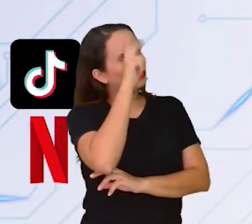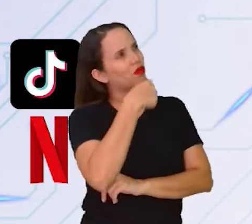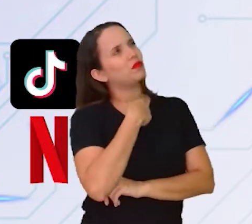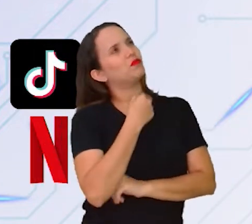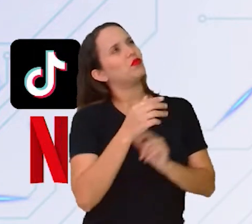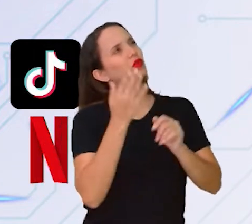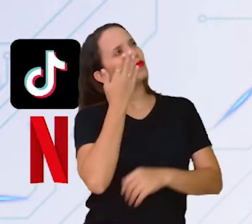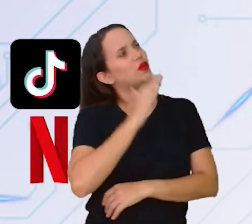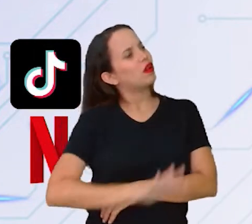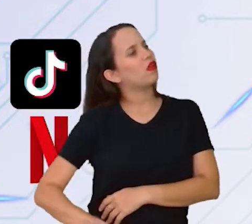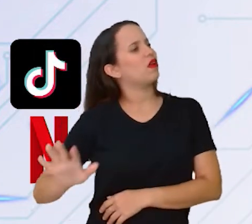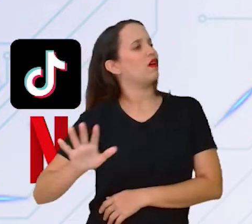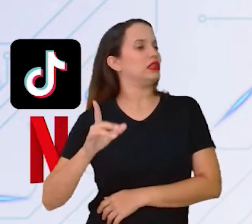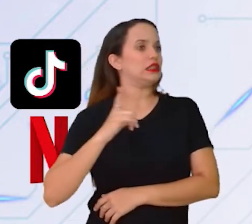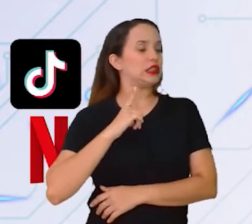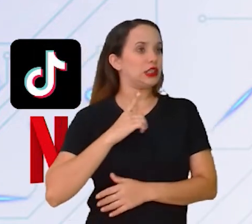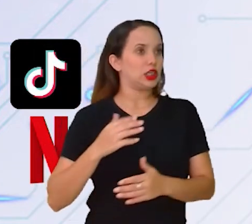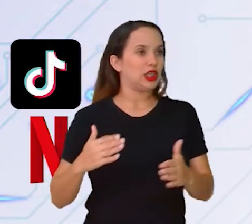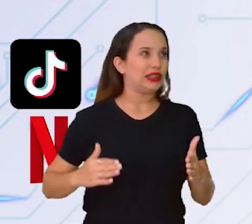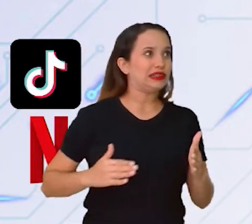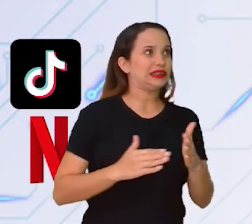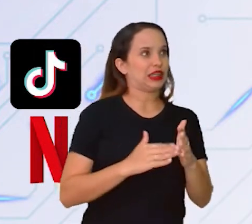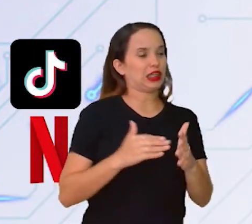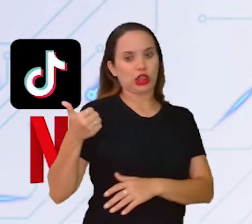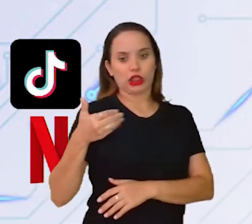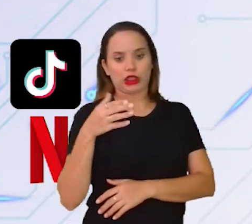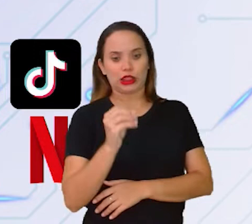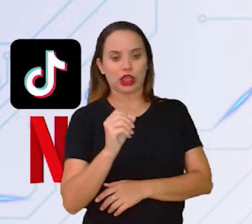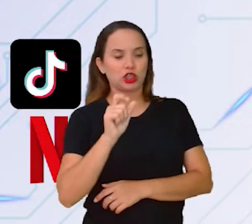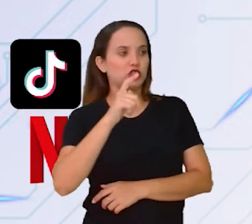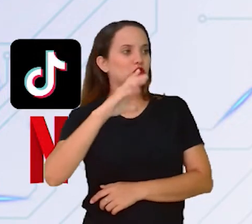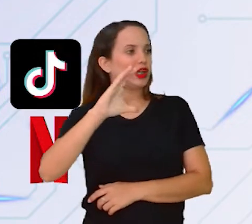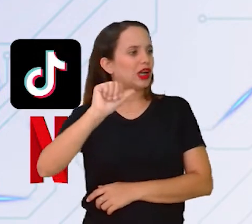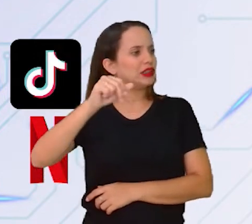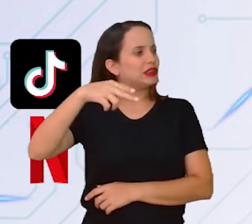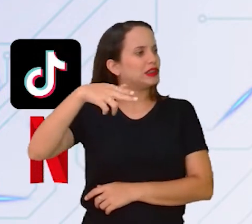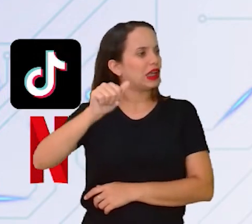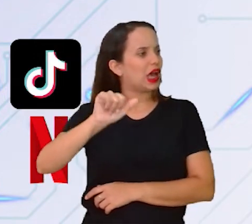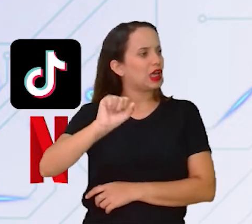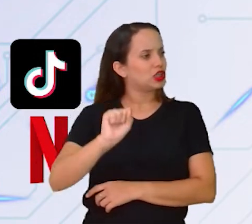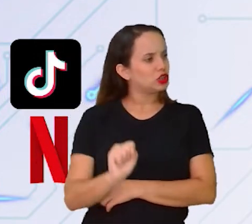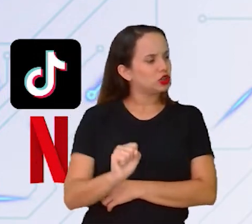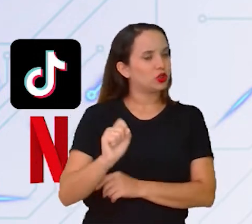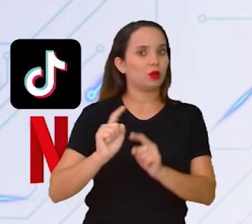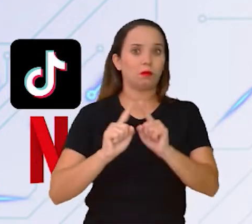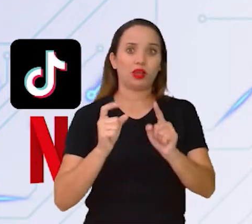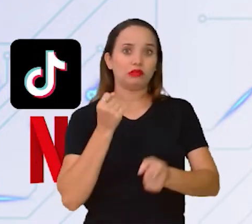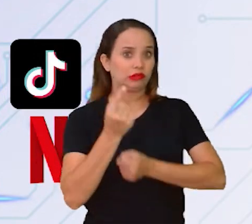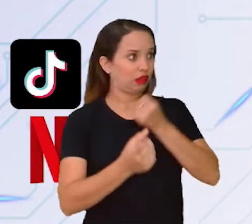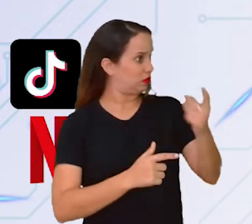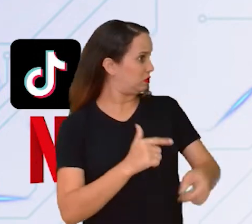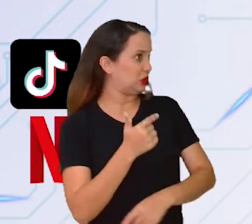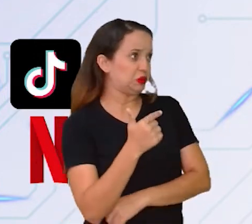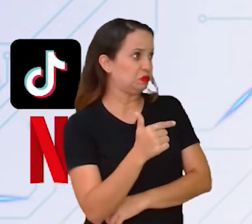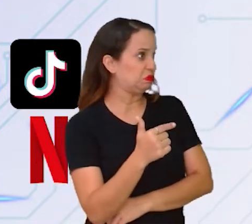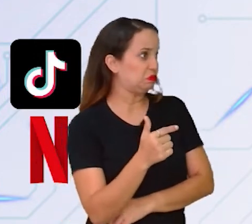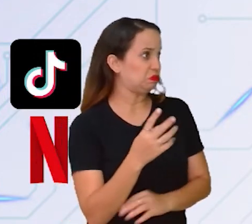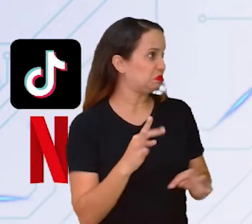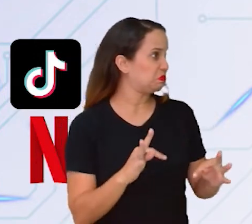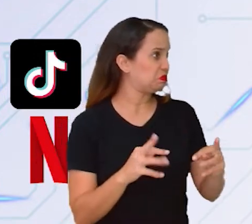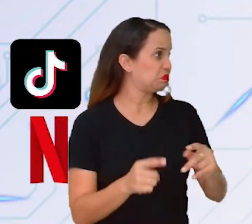assim, era no máximo 10 canais que estavam lá com a possibilidade, mas nem todos os 10 pegavam, né? E para